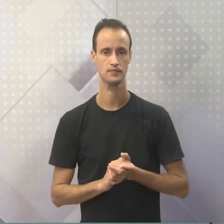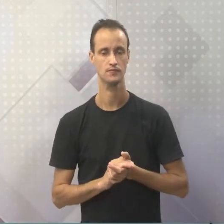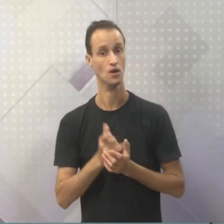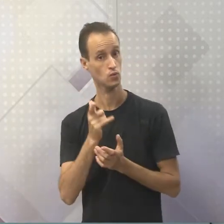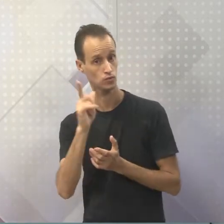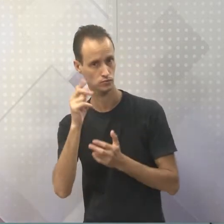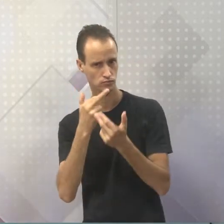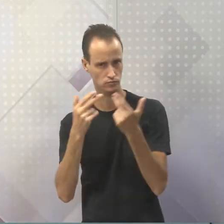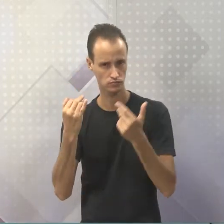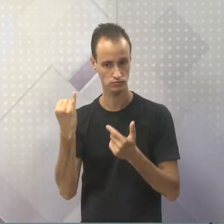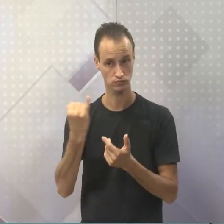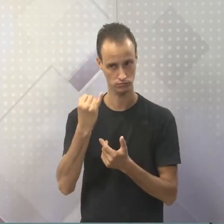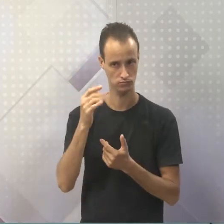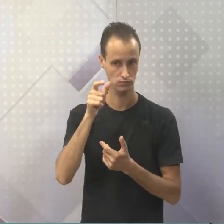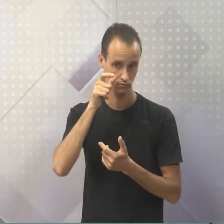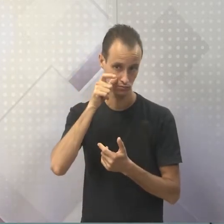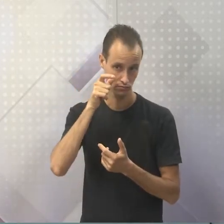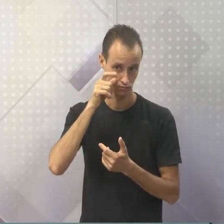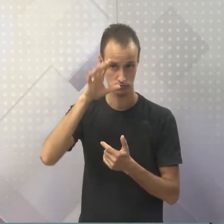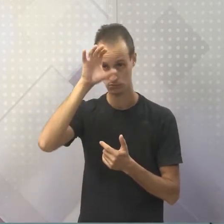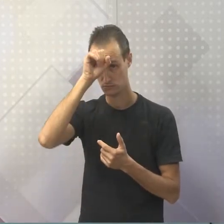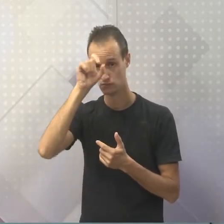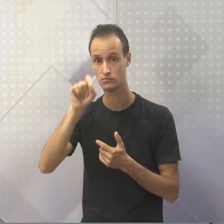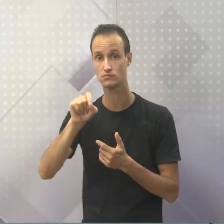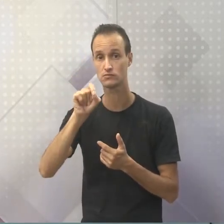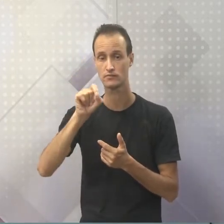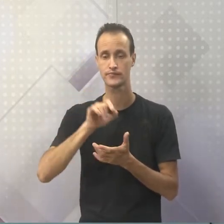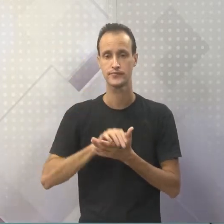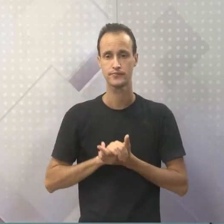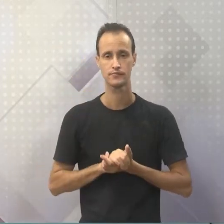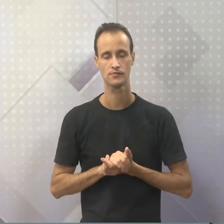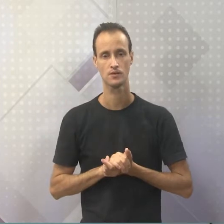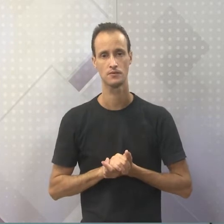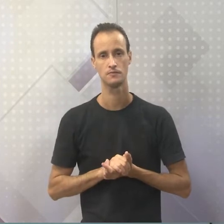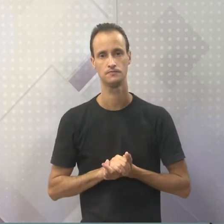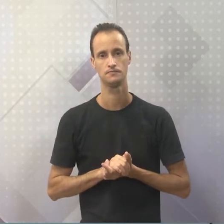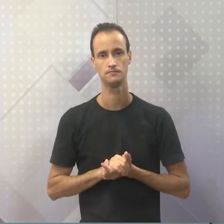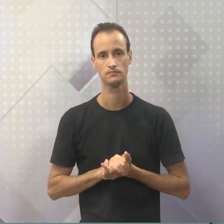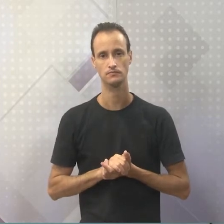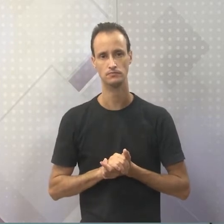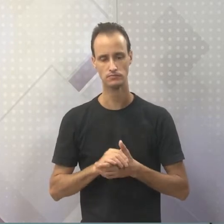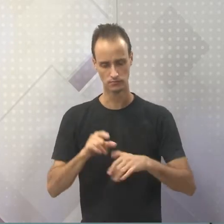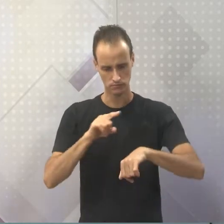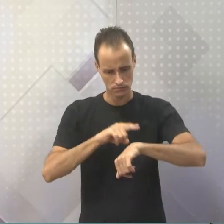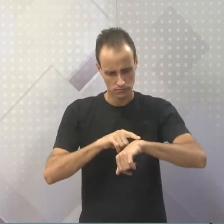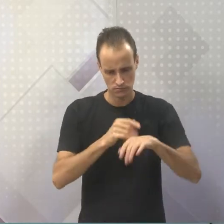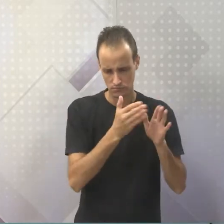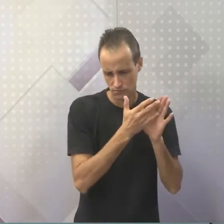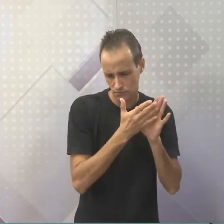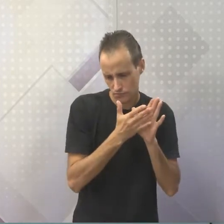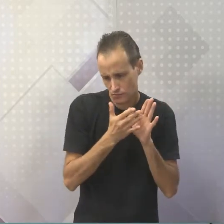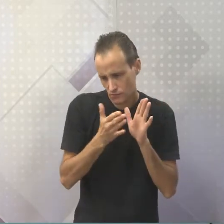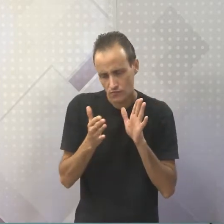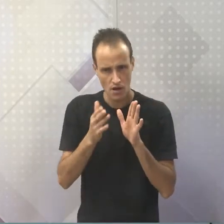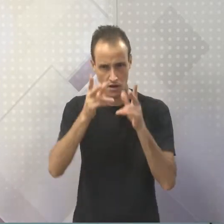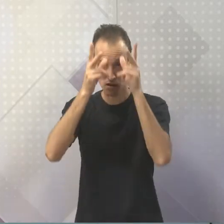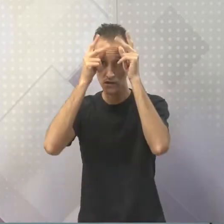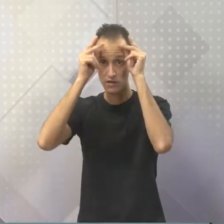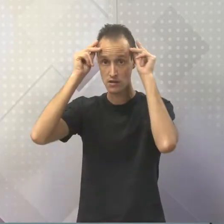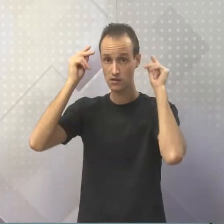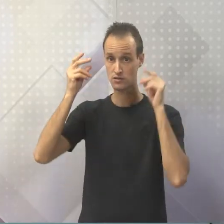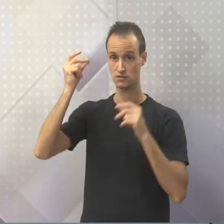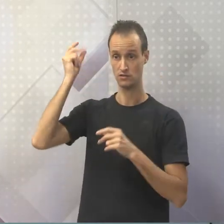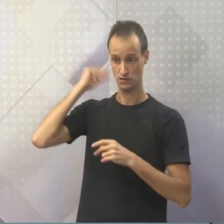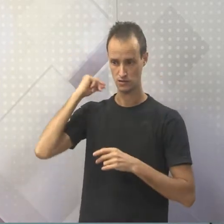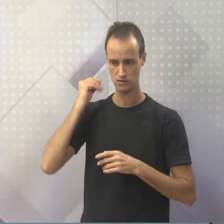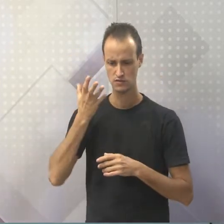que é muito interessante a gente saber, é o seguinte, pessoal, que nesse momento da Grécia Antiga, as crianças,